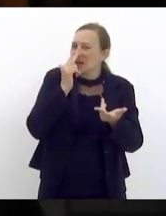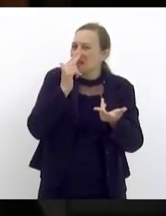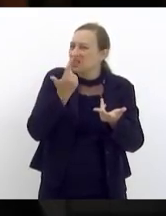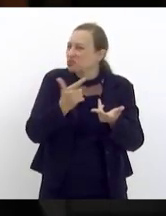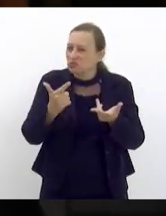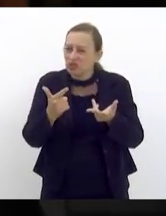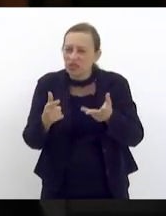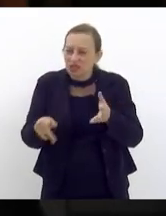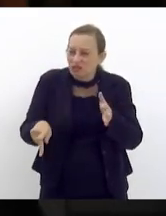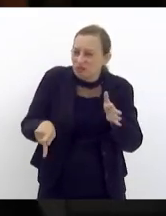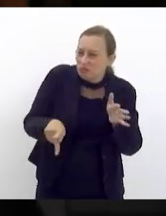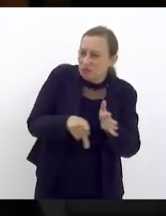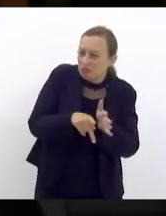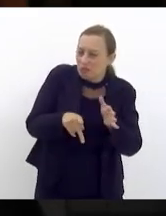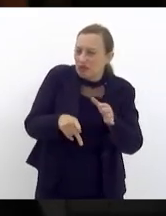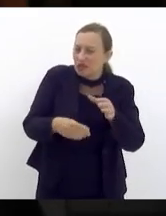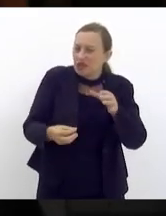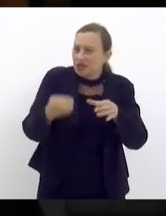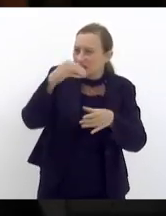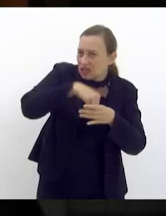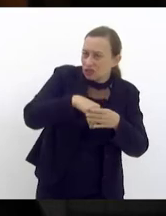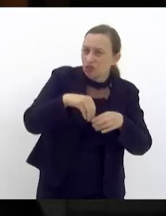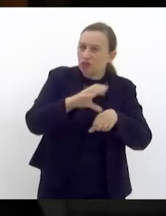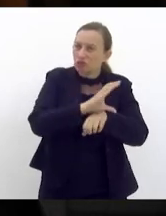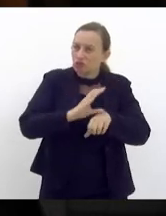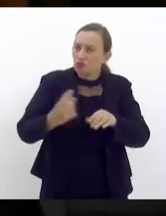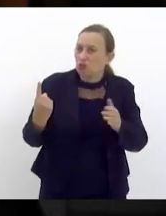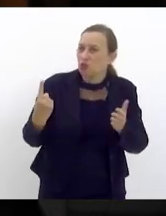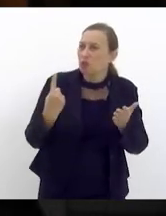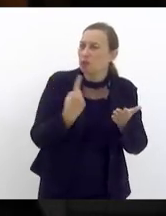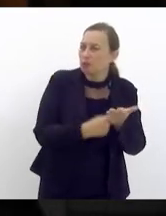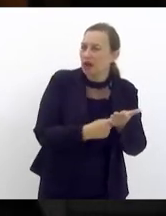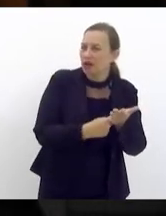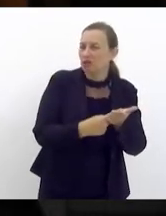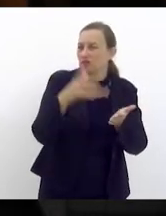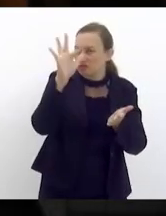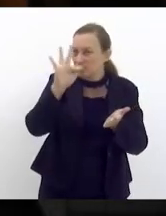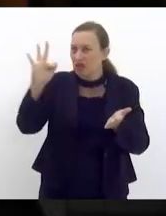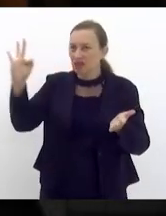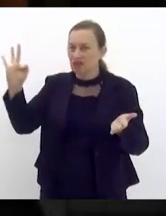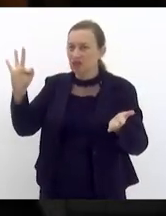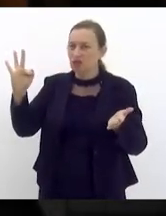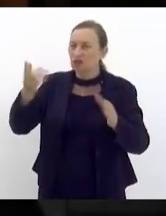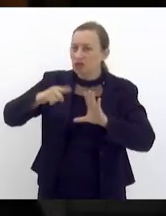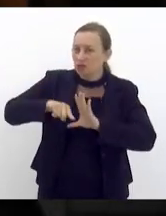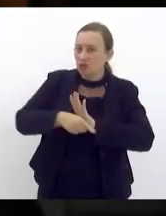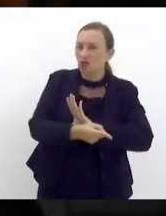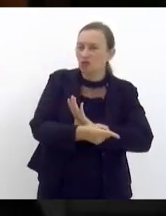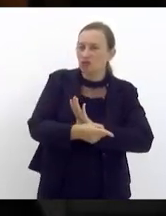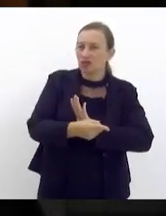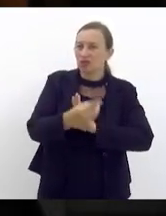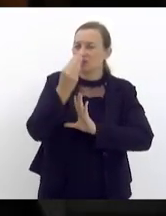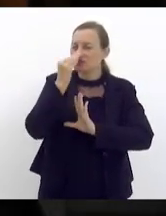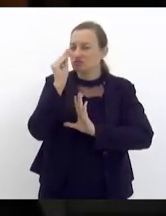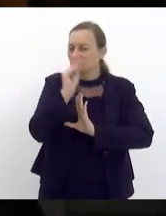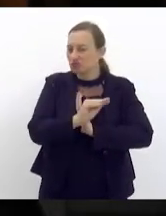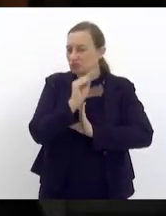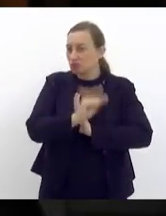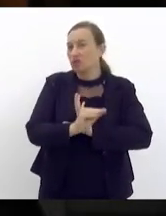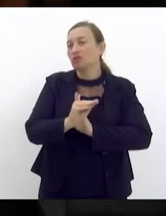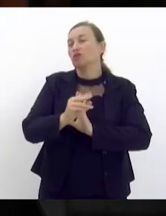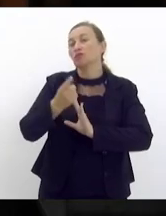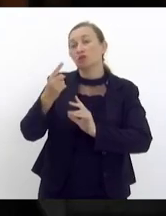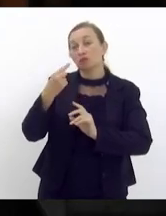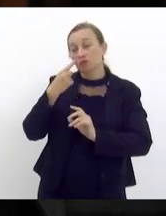o pacto federativo que é profundamente de respeitar então vamos nos manter